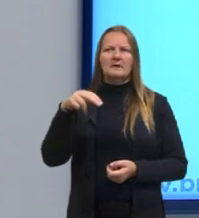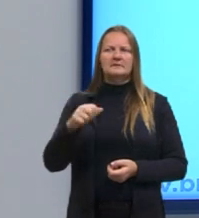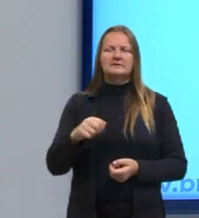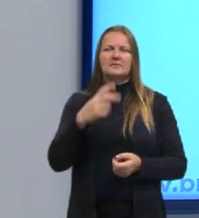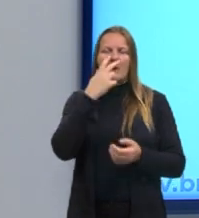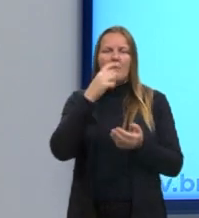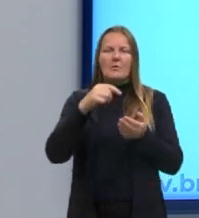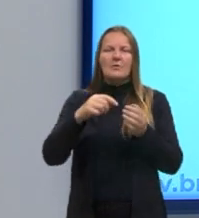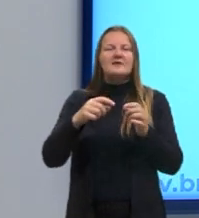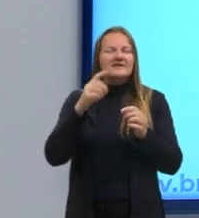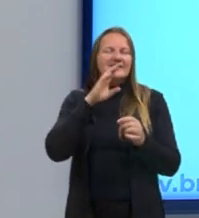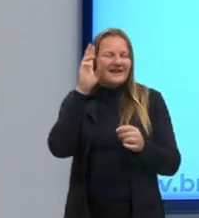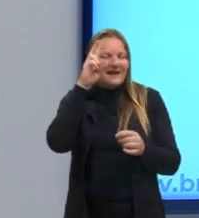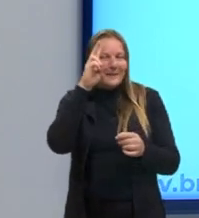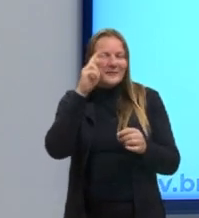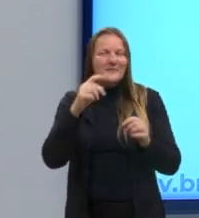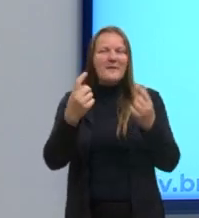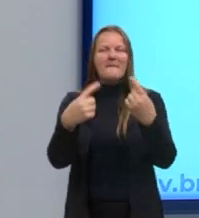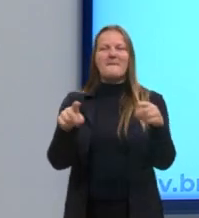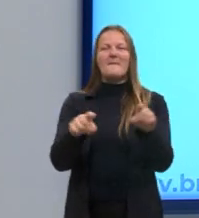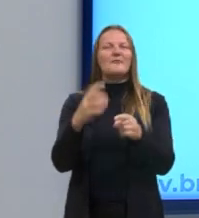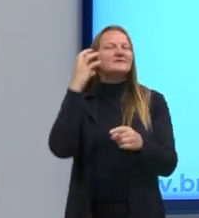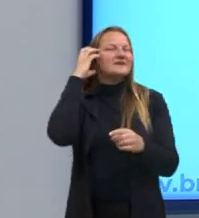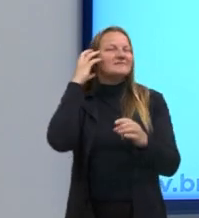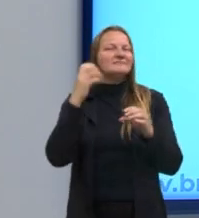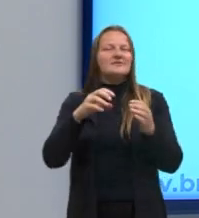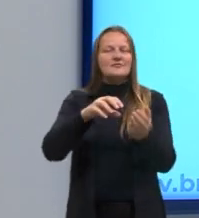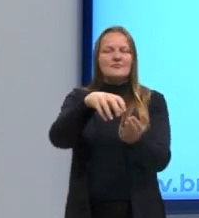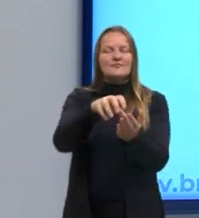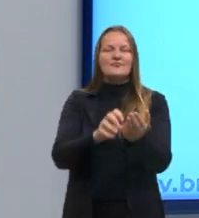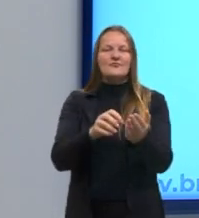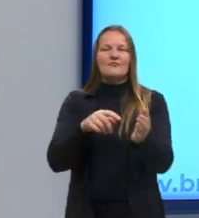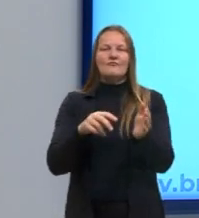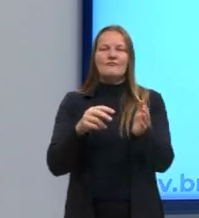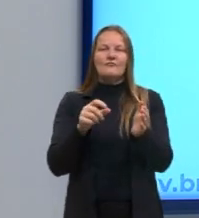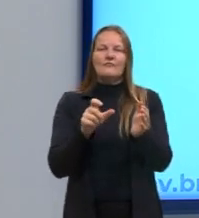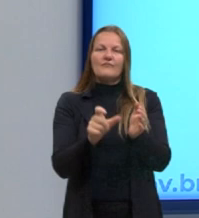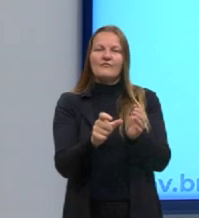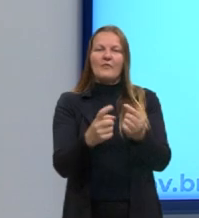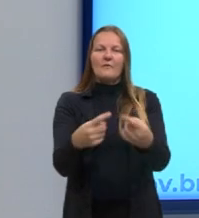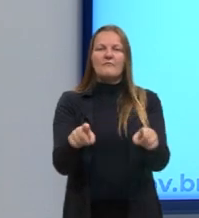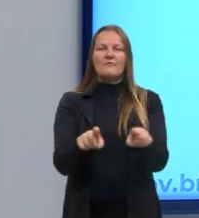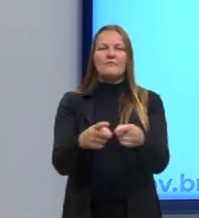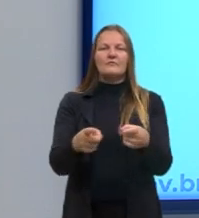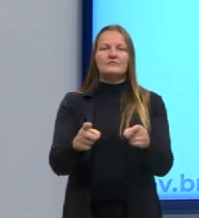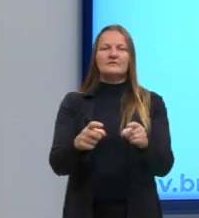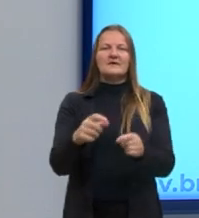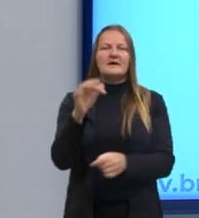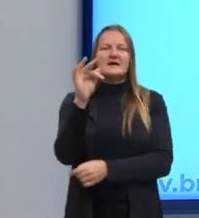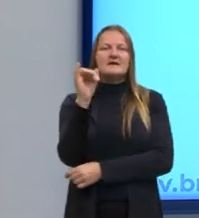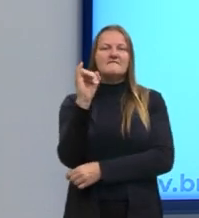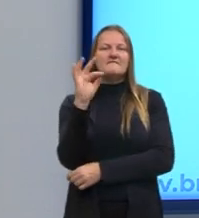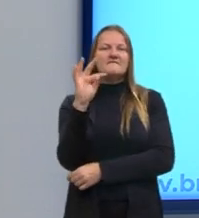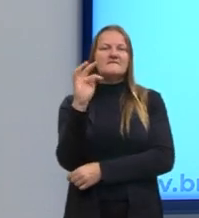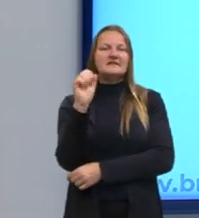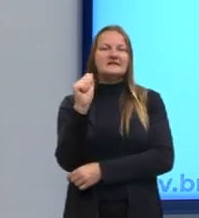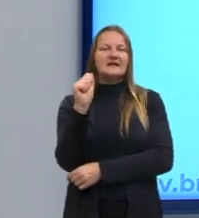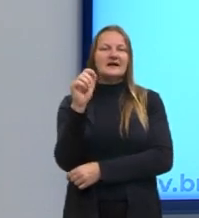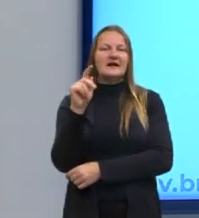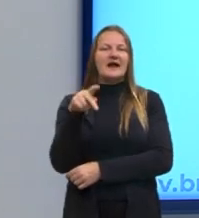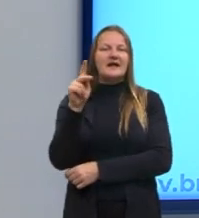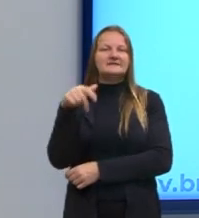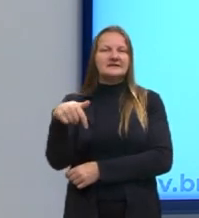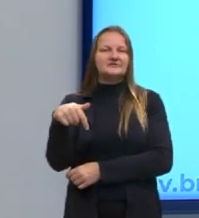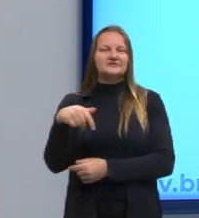representa bem esse período da modernidade. Então, isso, guarde esse chavão. A modernidade, então, é